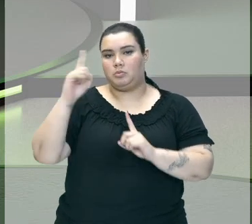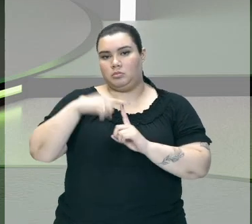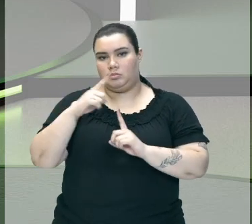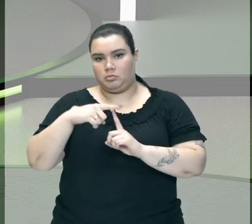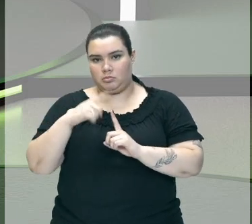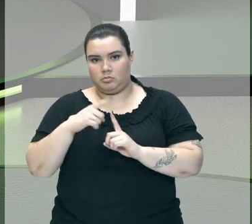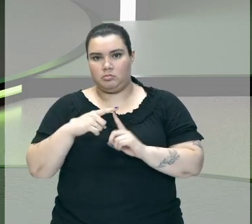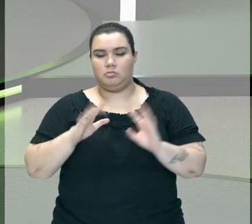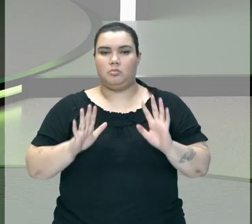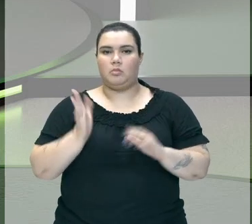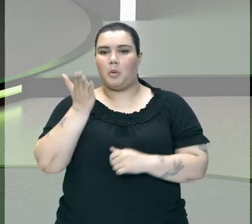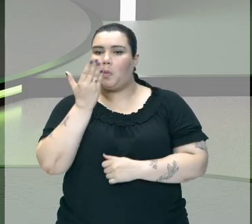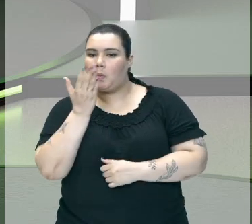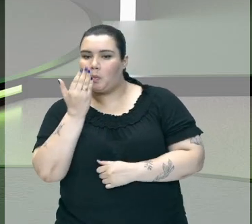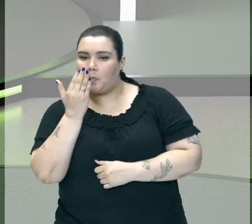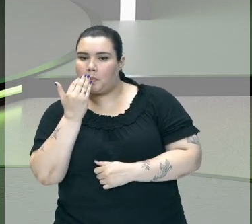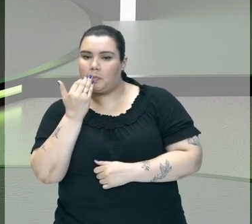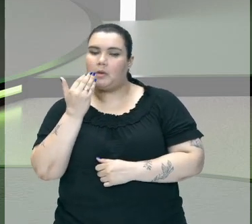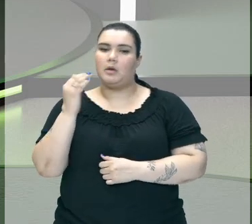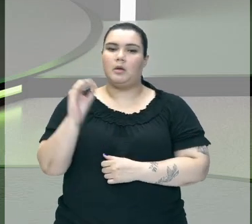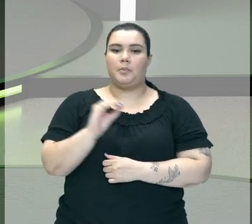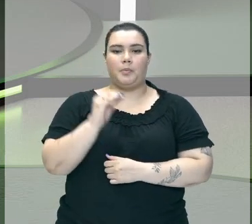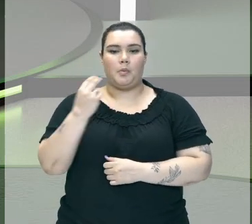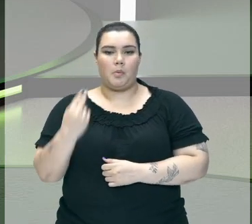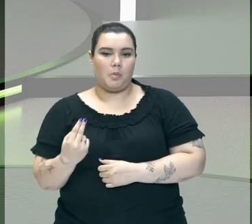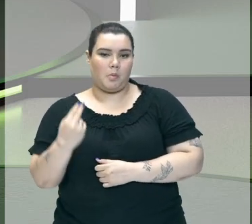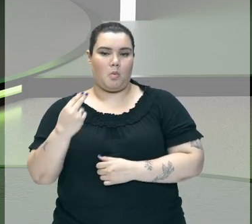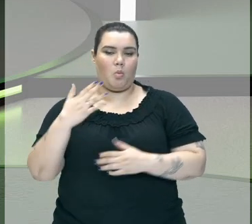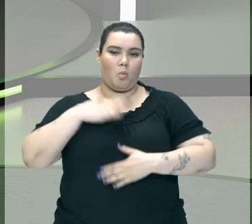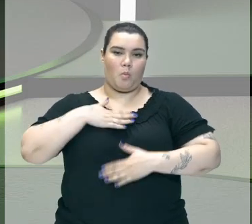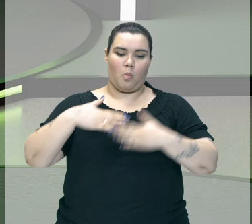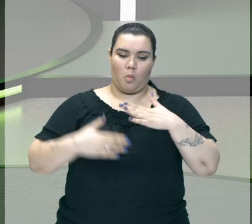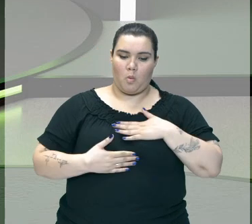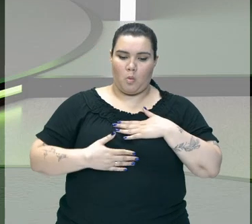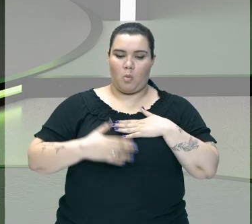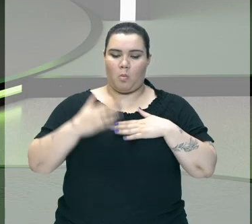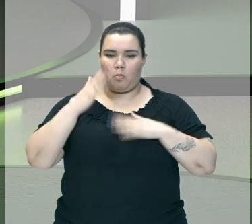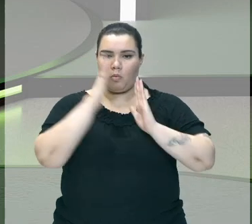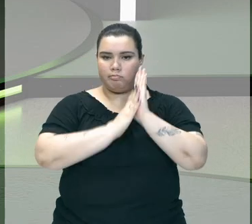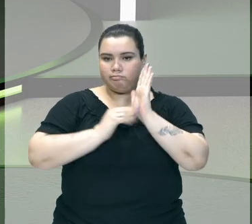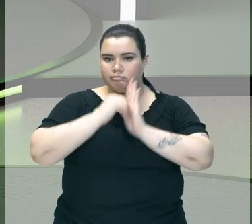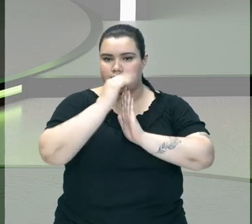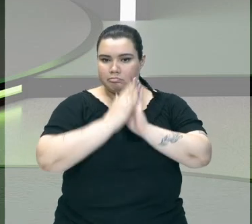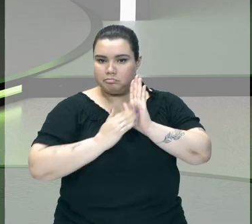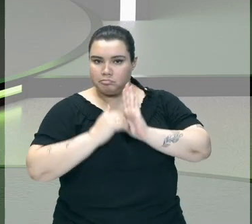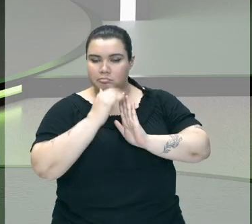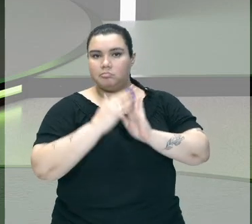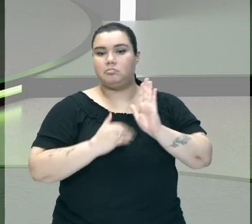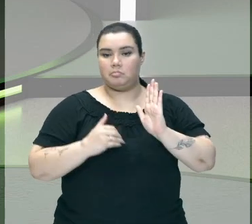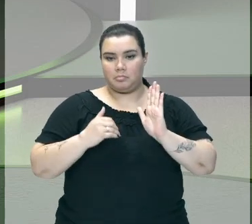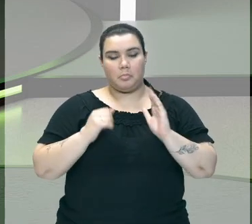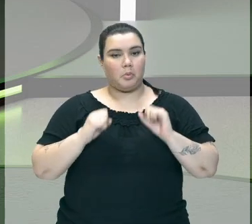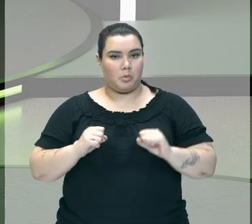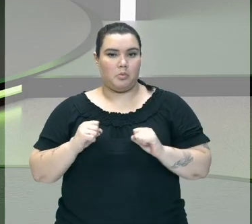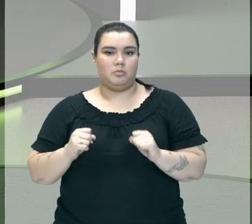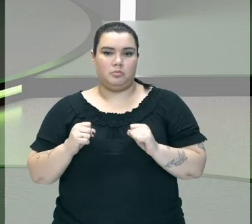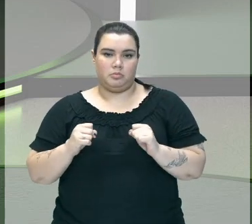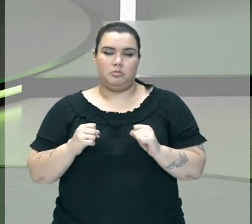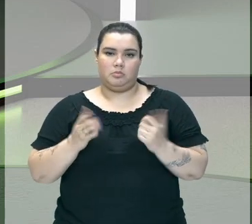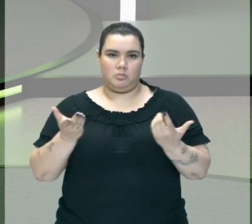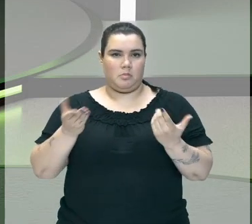nossa Alimentação Seja para pintura Corporal também Ali com os indígenas Então tem várias